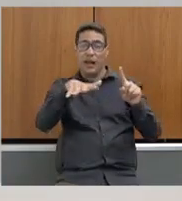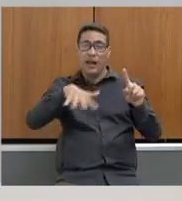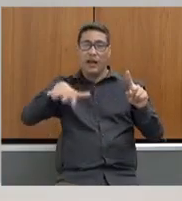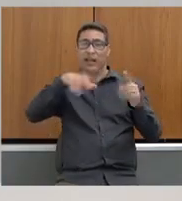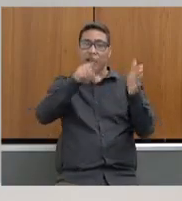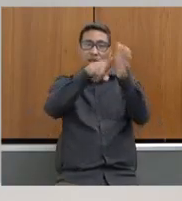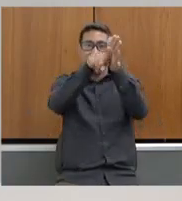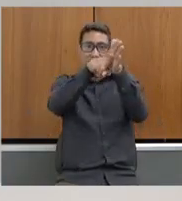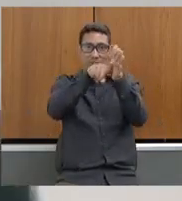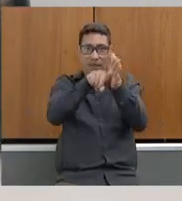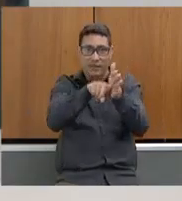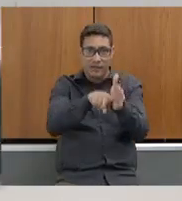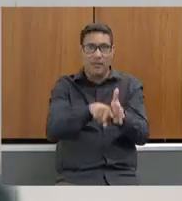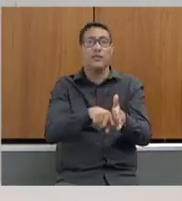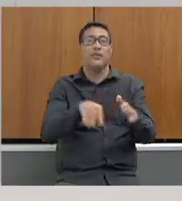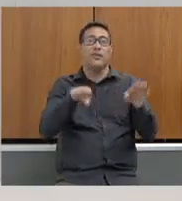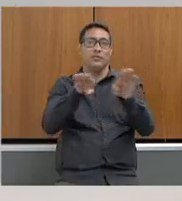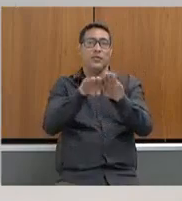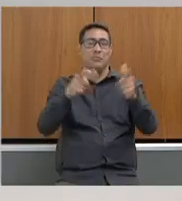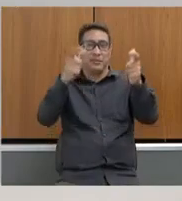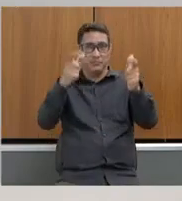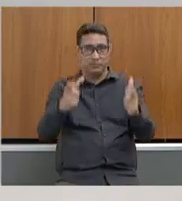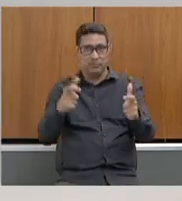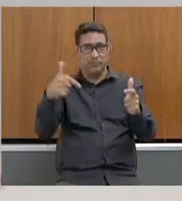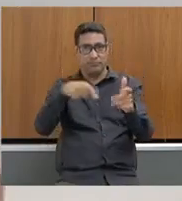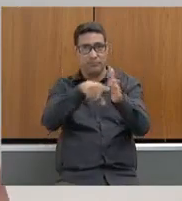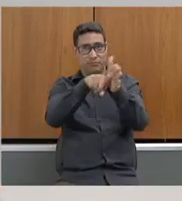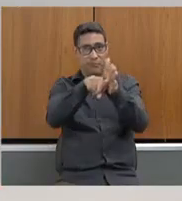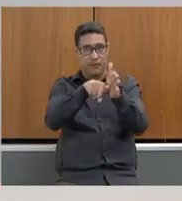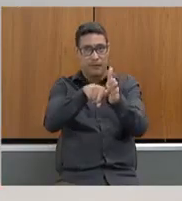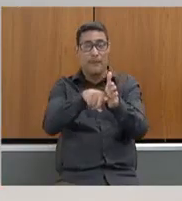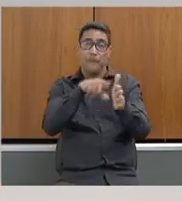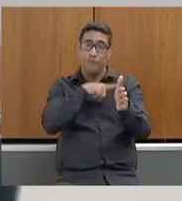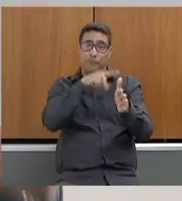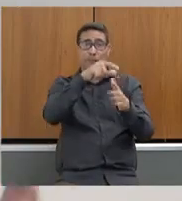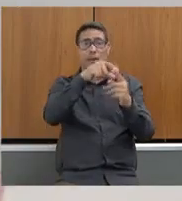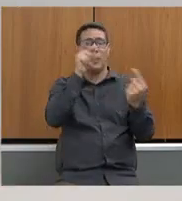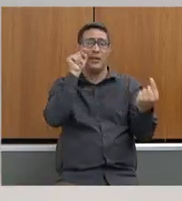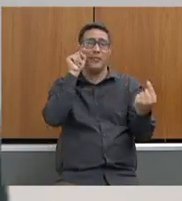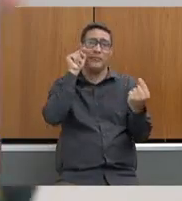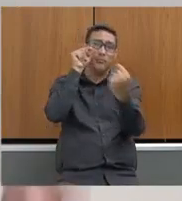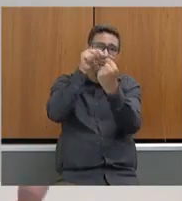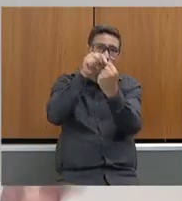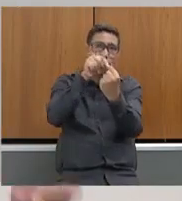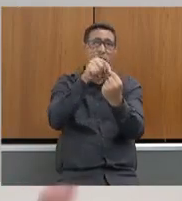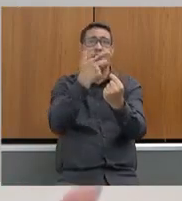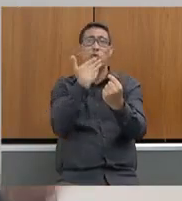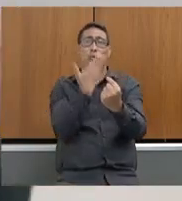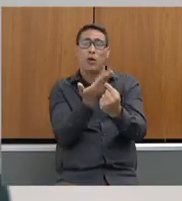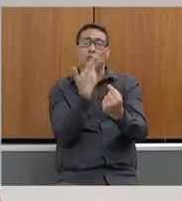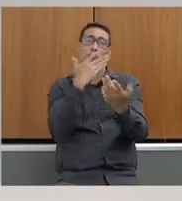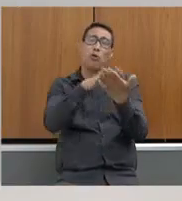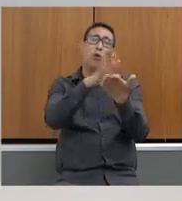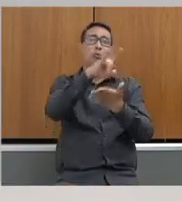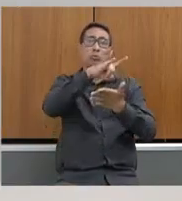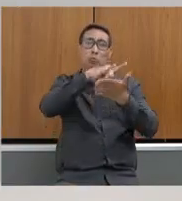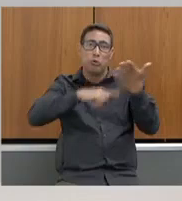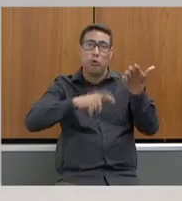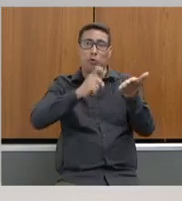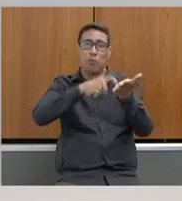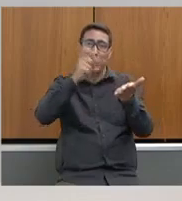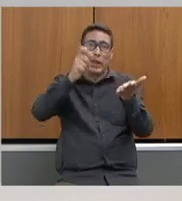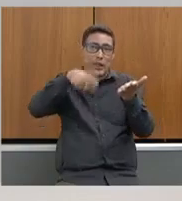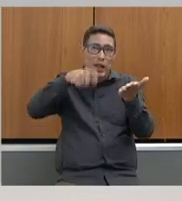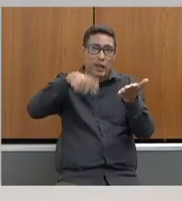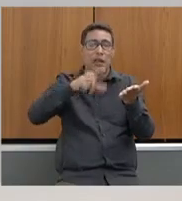fiscalização tem a sua legitimidade de definir quais são os documentos que ela entende que